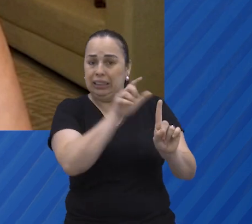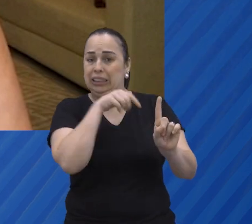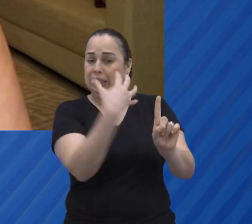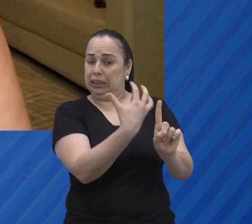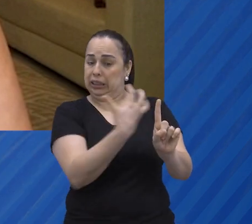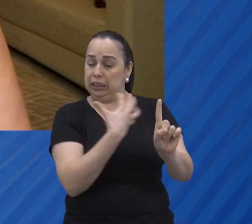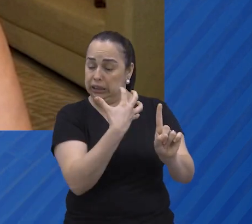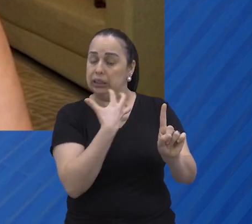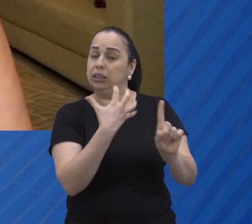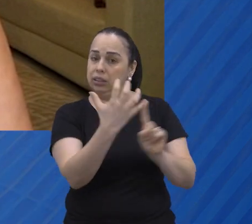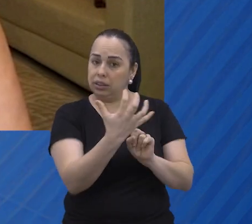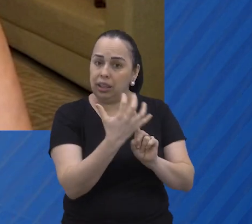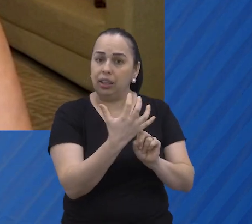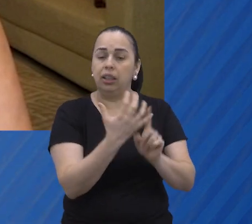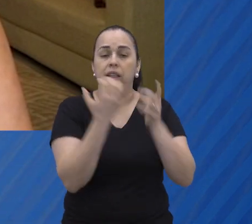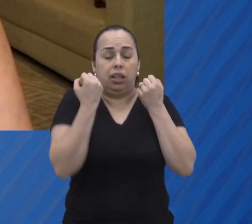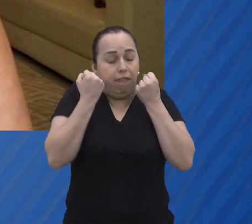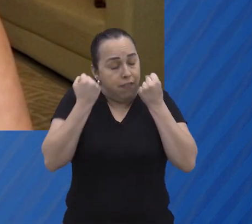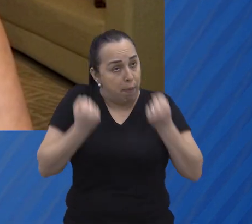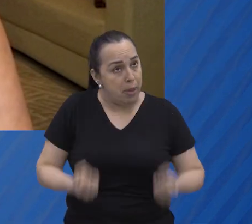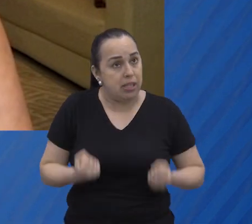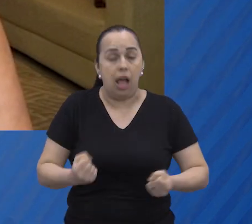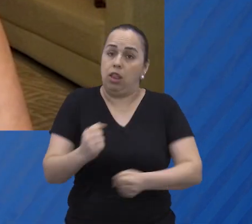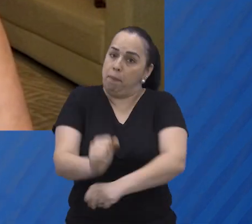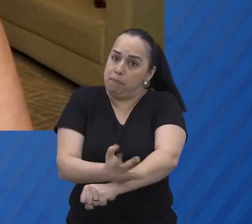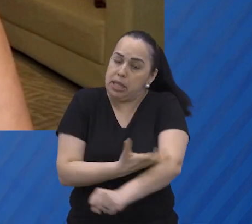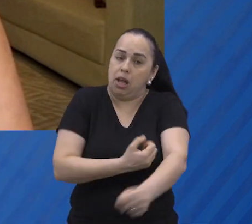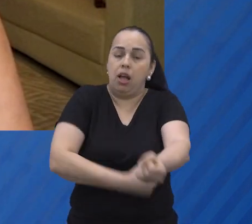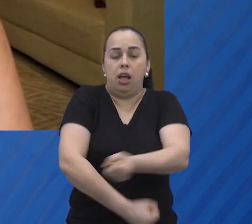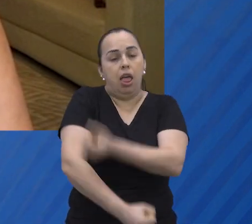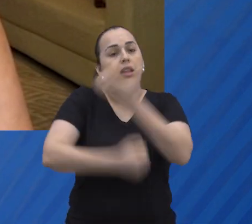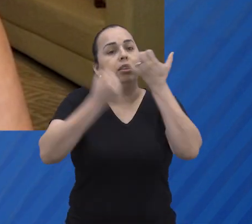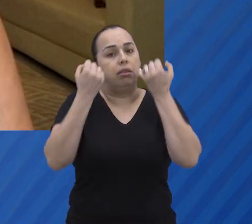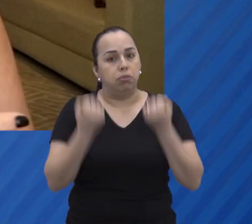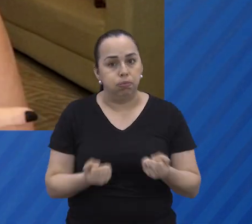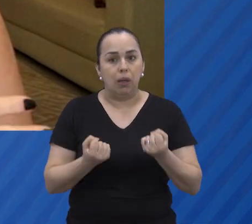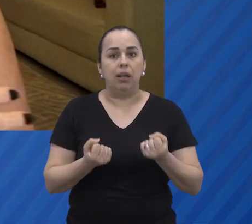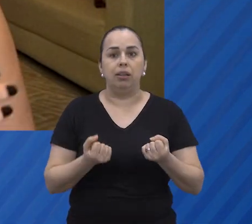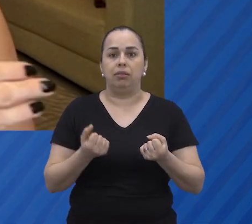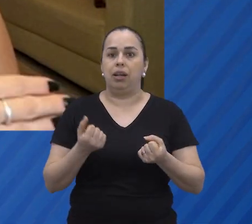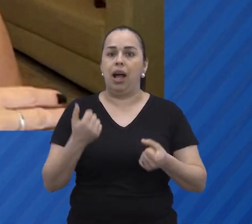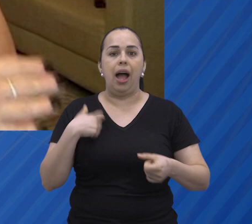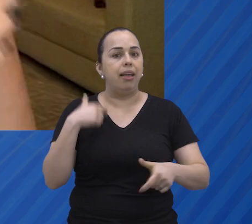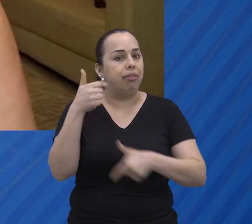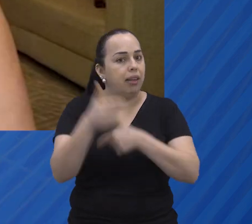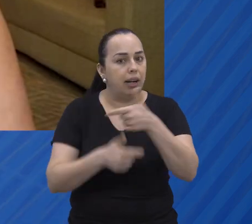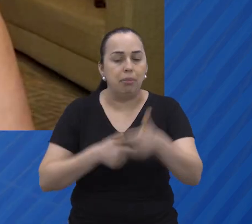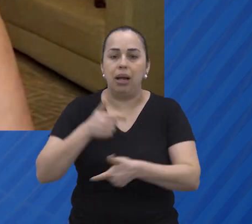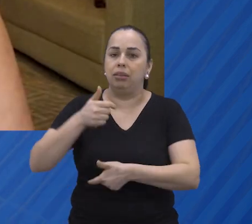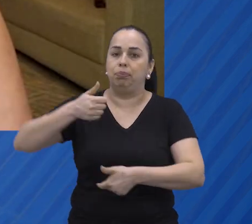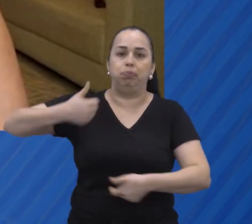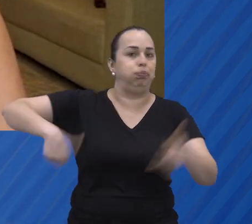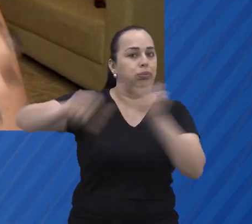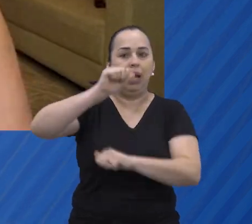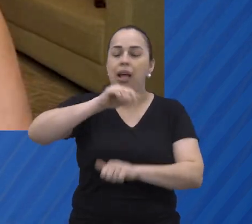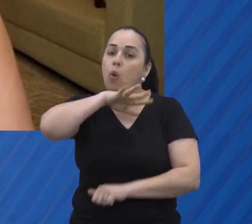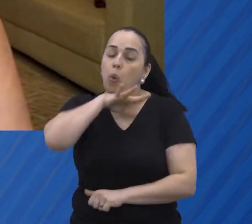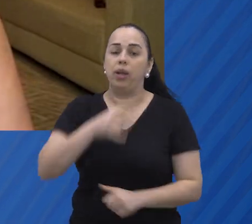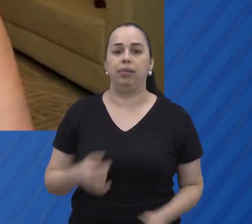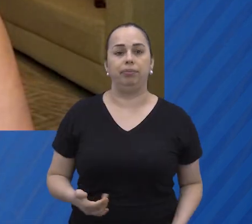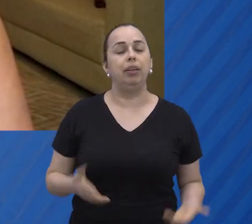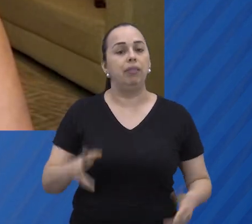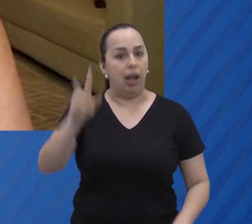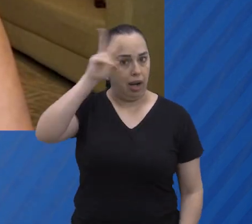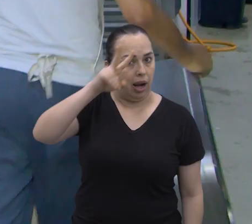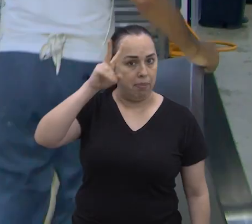contínuo com alguém que é difícil, que te sobrecarrega emocionalmente, pode vir a transformar o trabalho, todo o